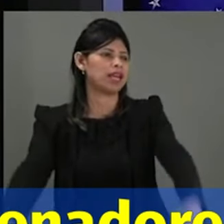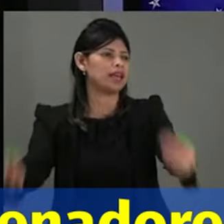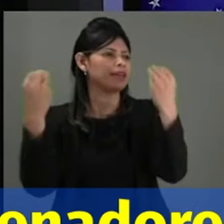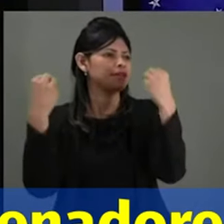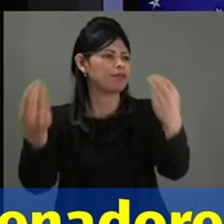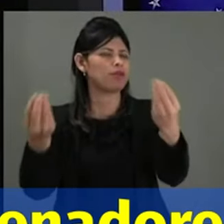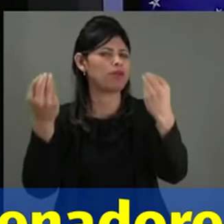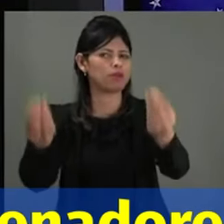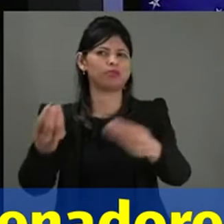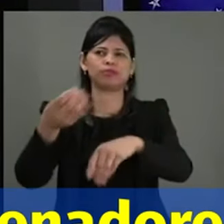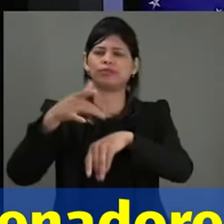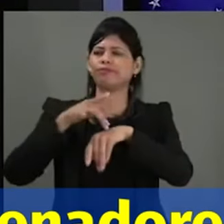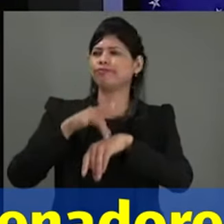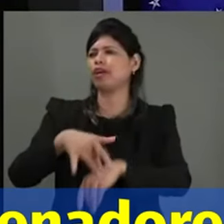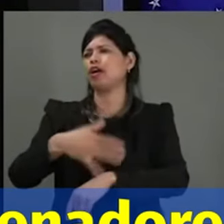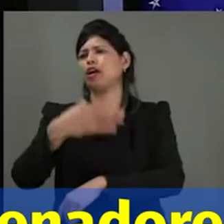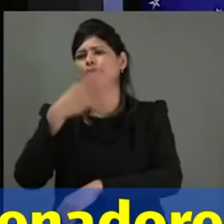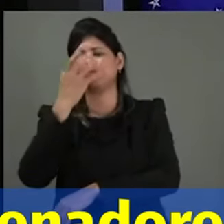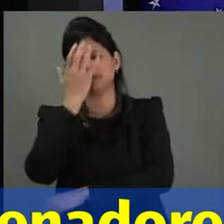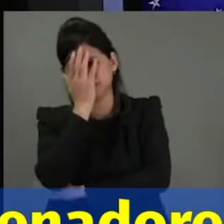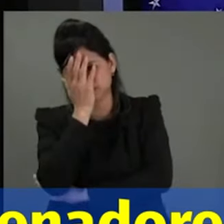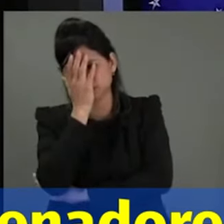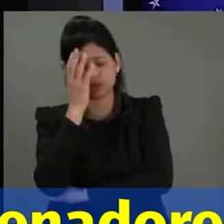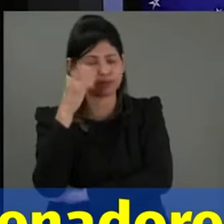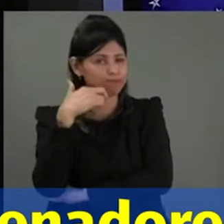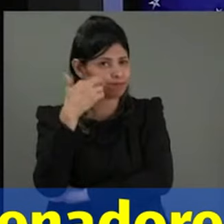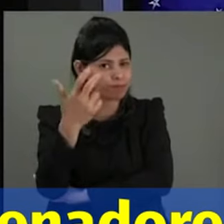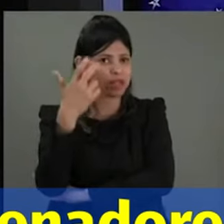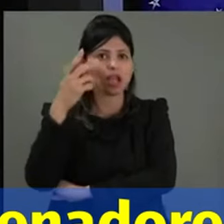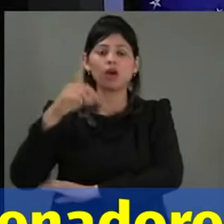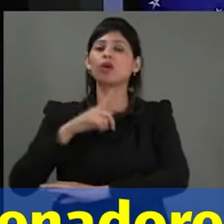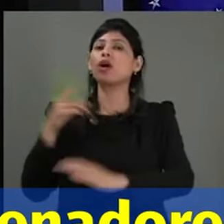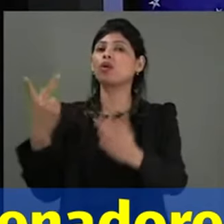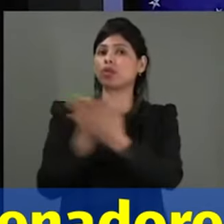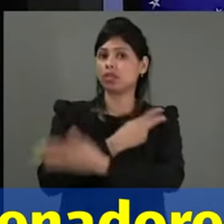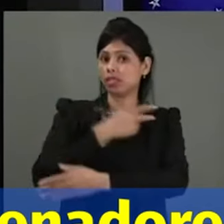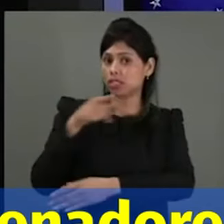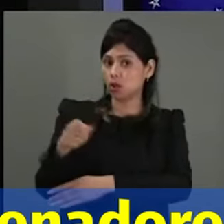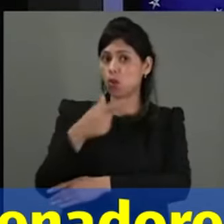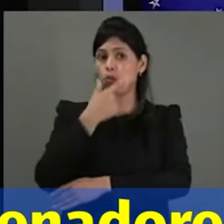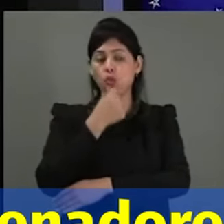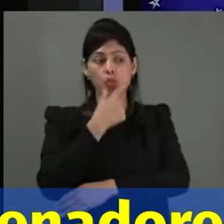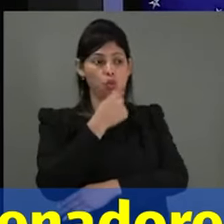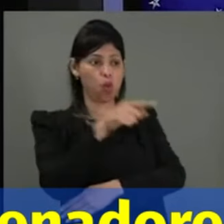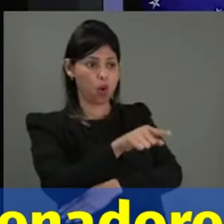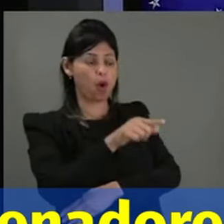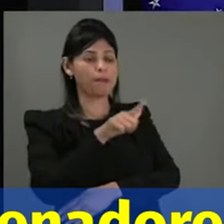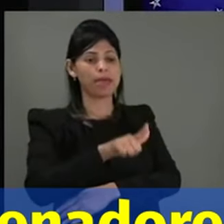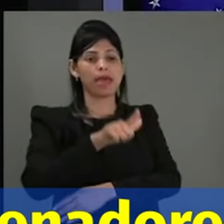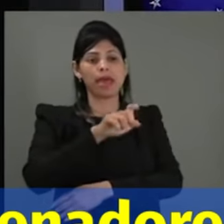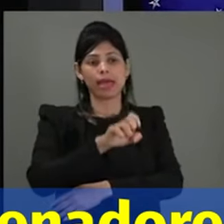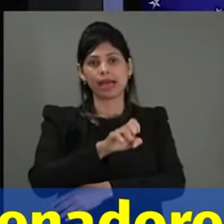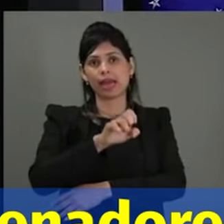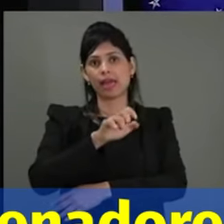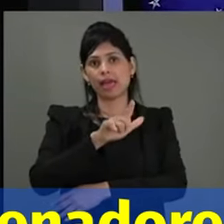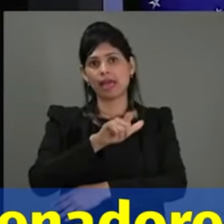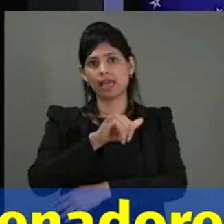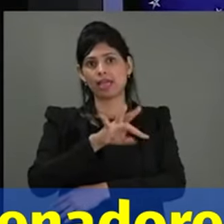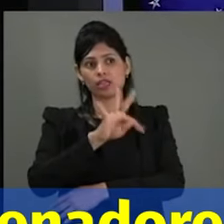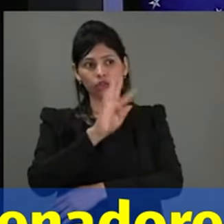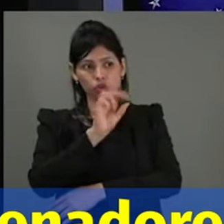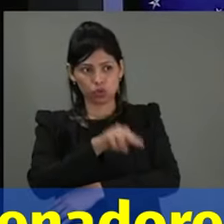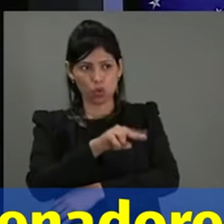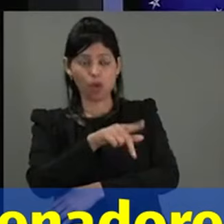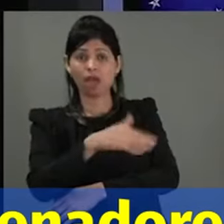dia 20 de novembro, ocorreu o trágico falecimento do senhor Clériston Pereira da Cunha, carinhosamente conhecido como Clésão,